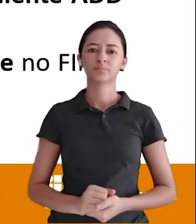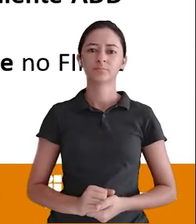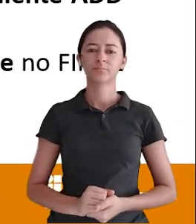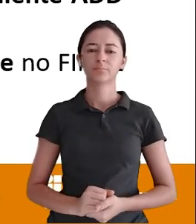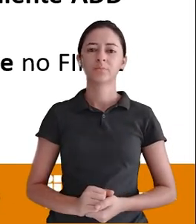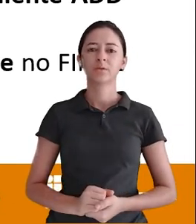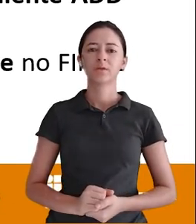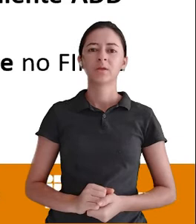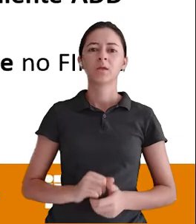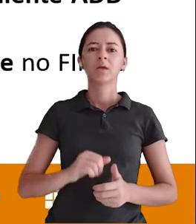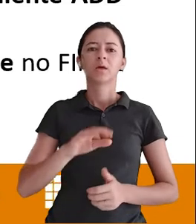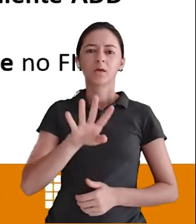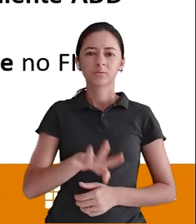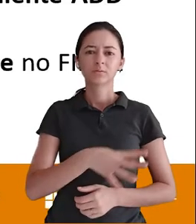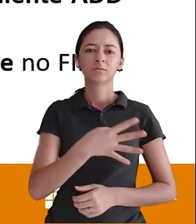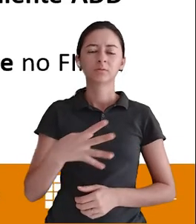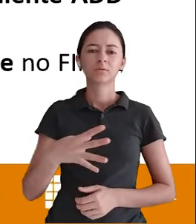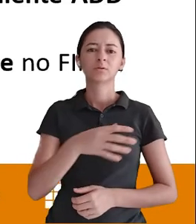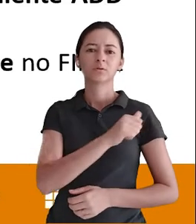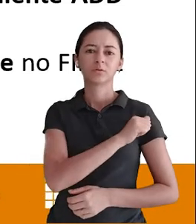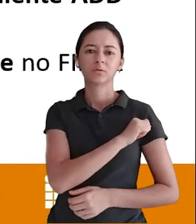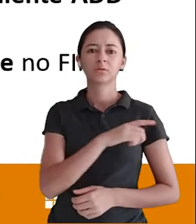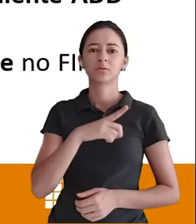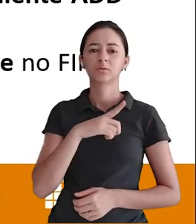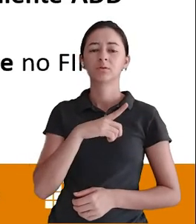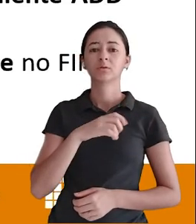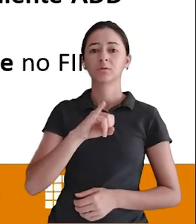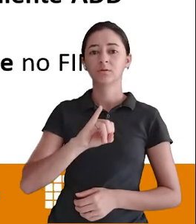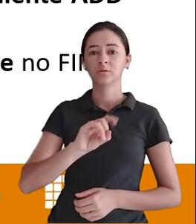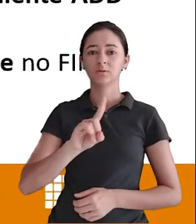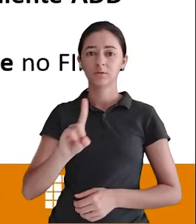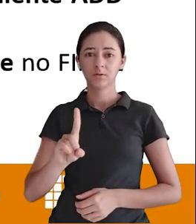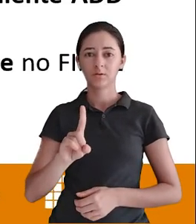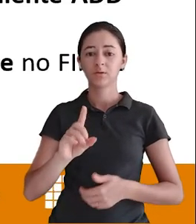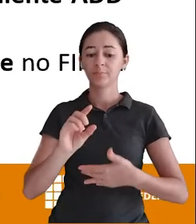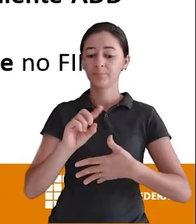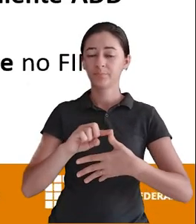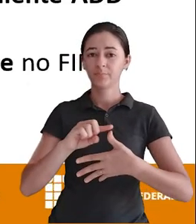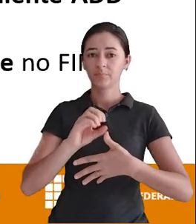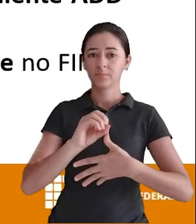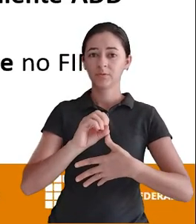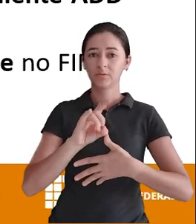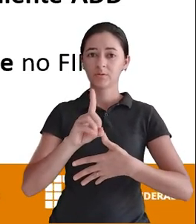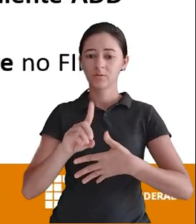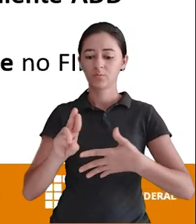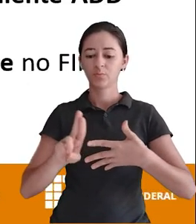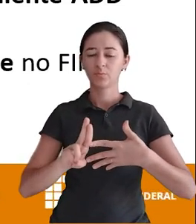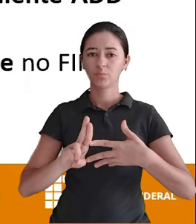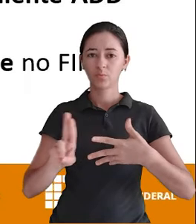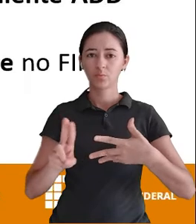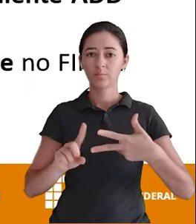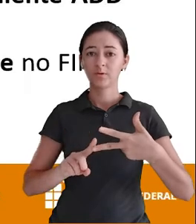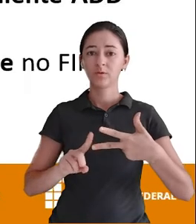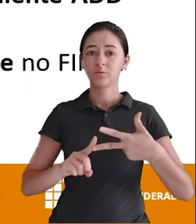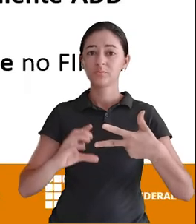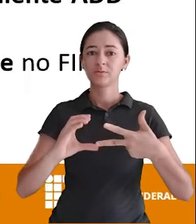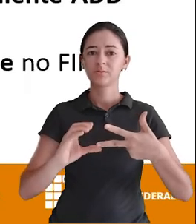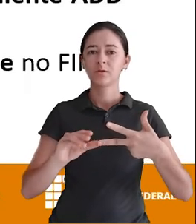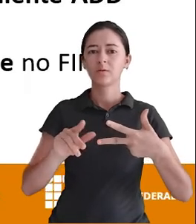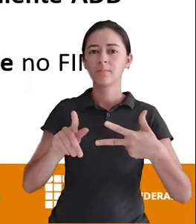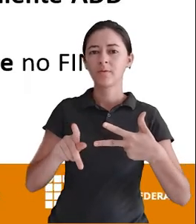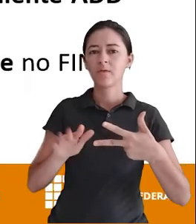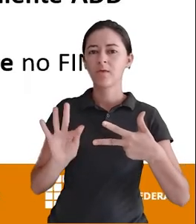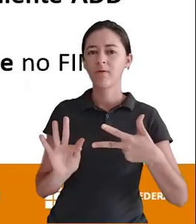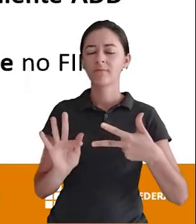Essa tabela aluno Ela possui Os atributos ID Que é a chave primária Dela O nome E o CPF Então